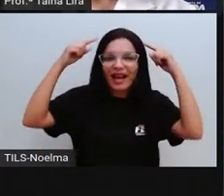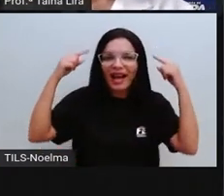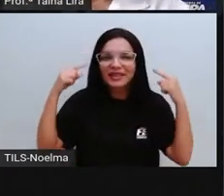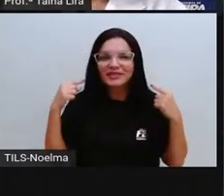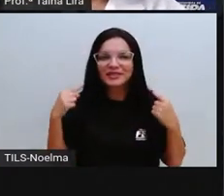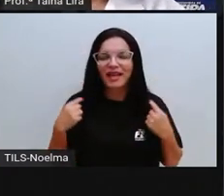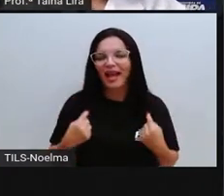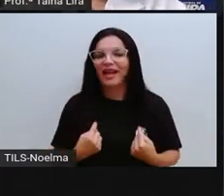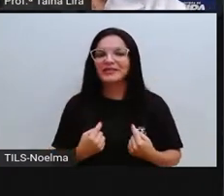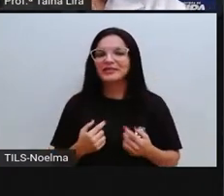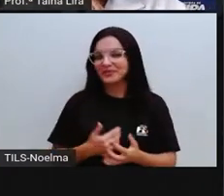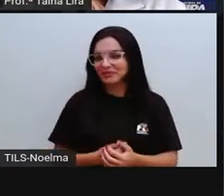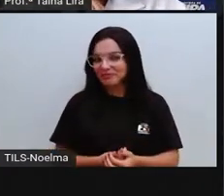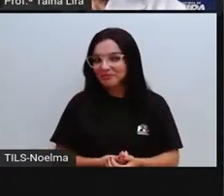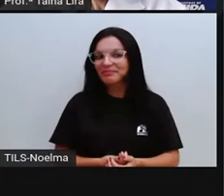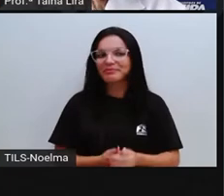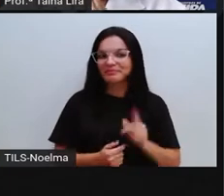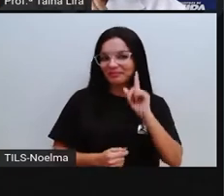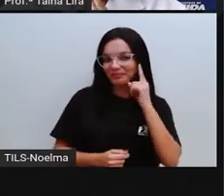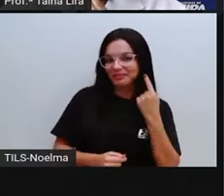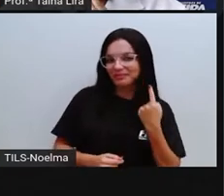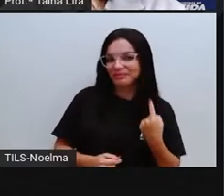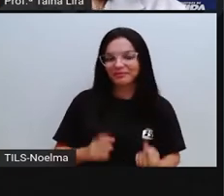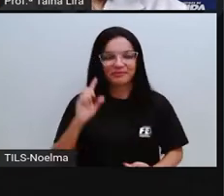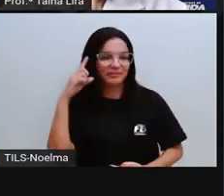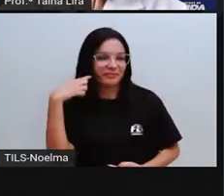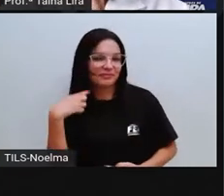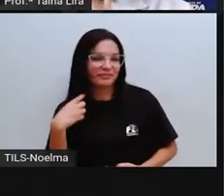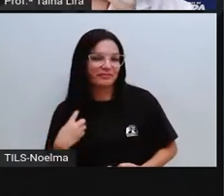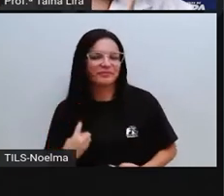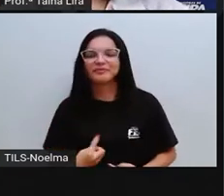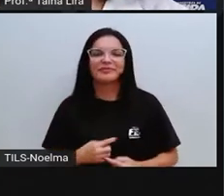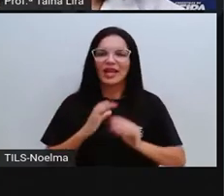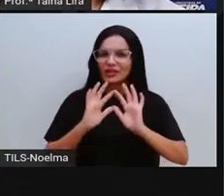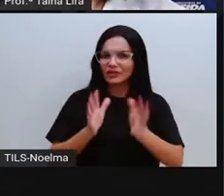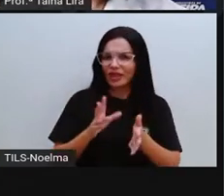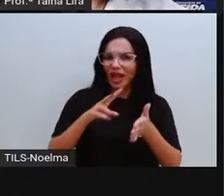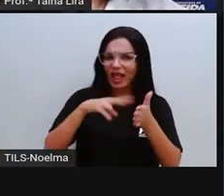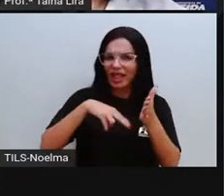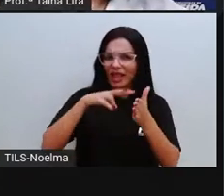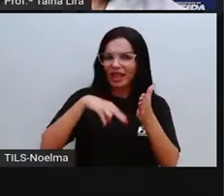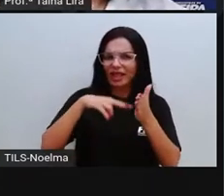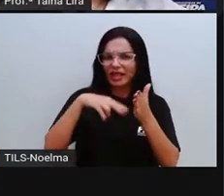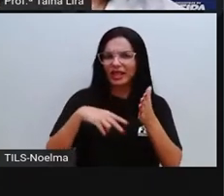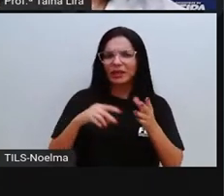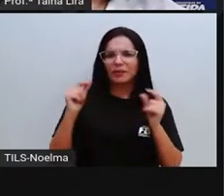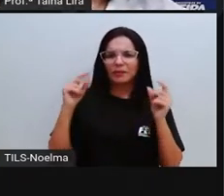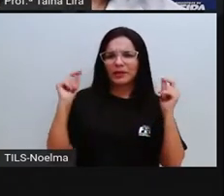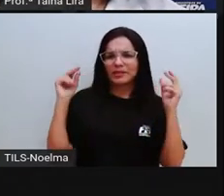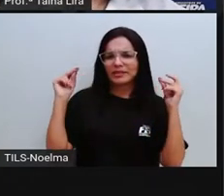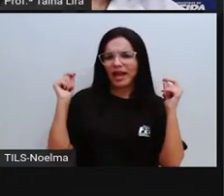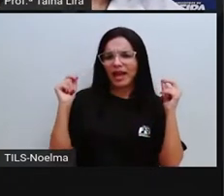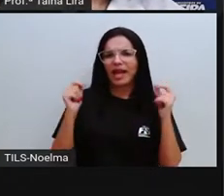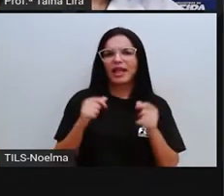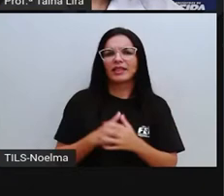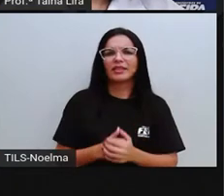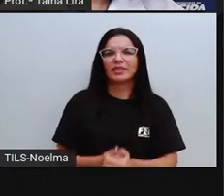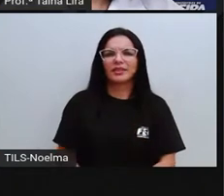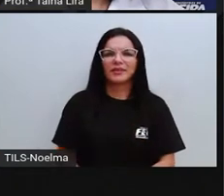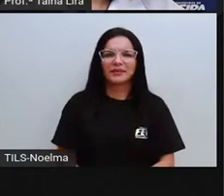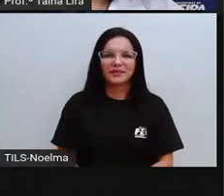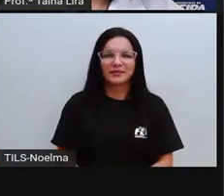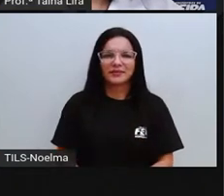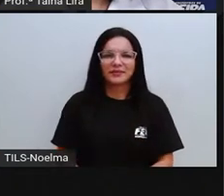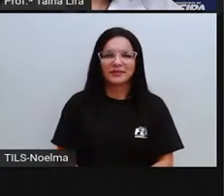Nós já lemos uma história. Deixa eu compartilhar a tela da aula